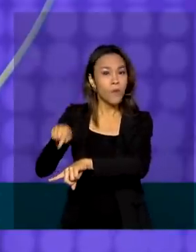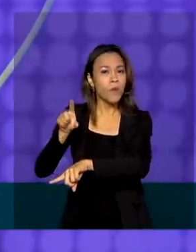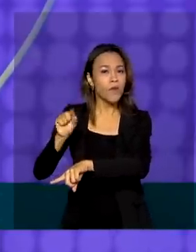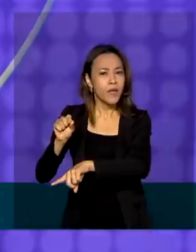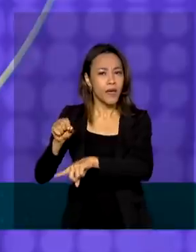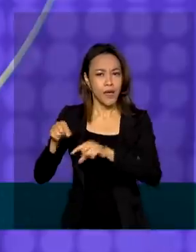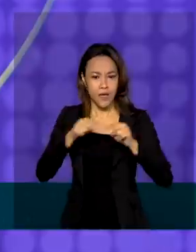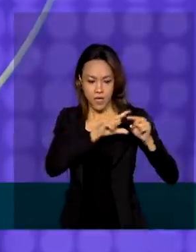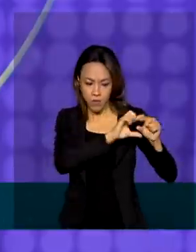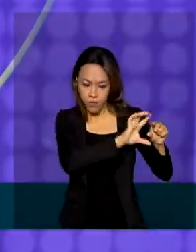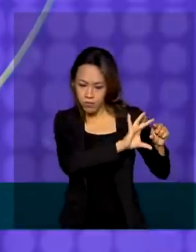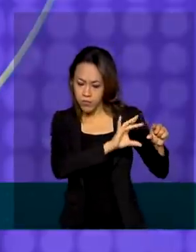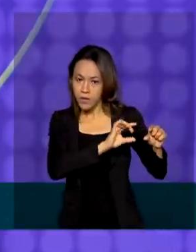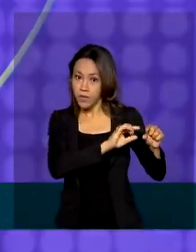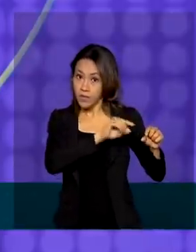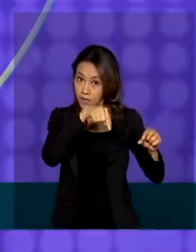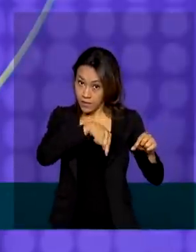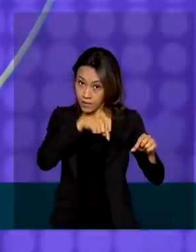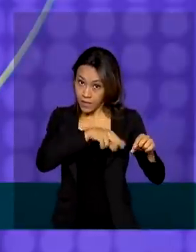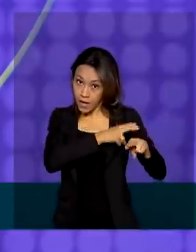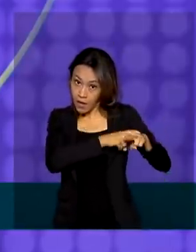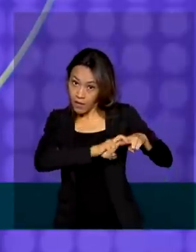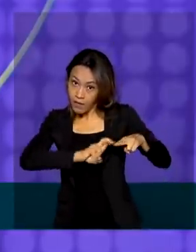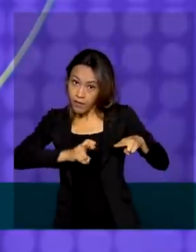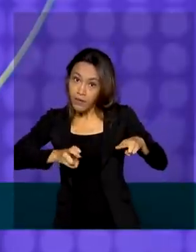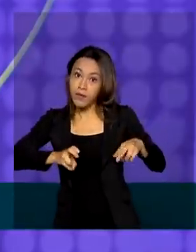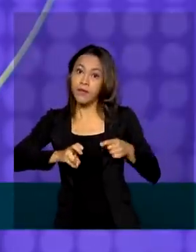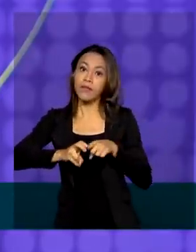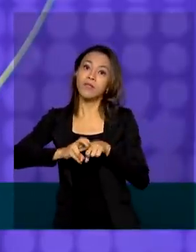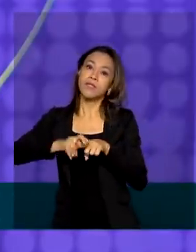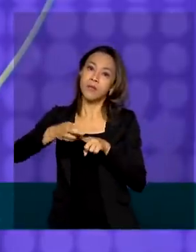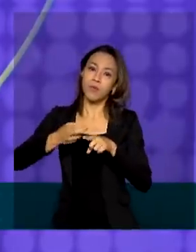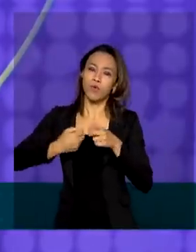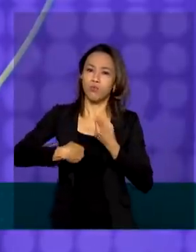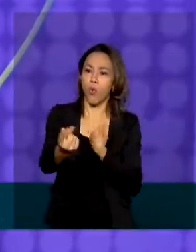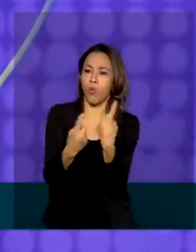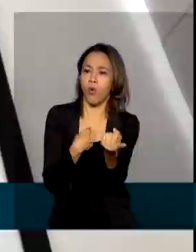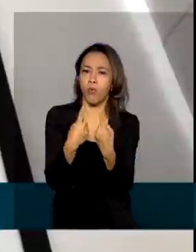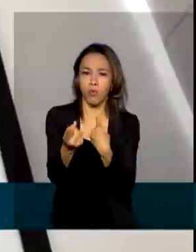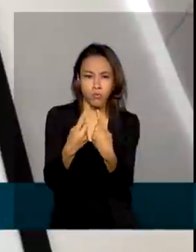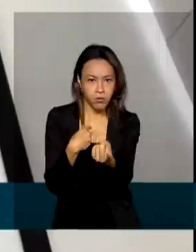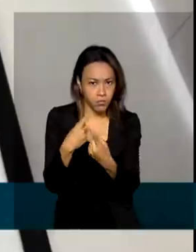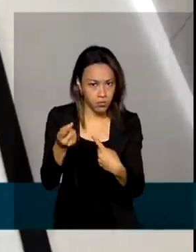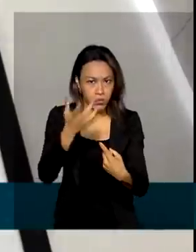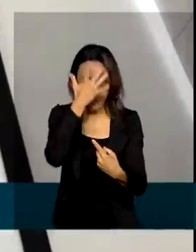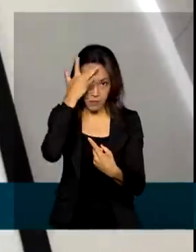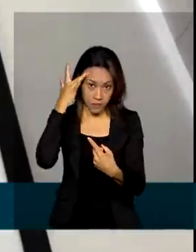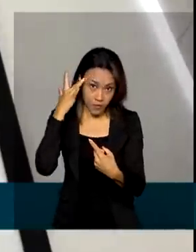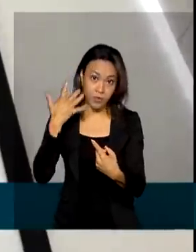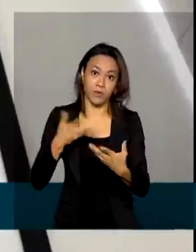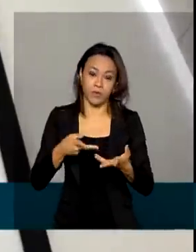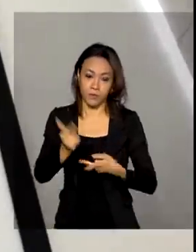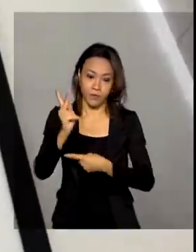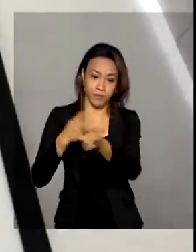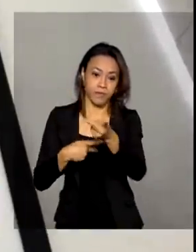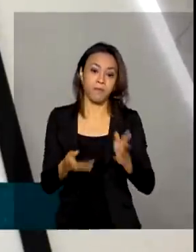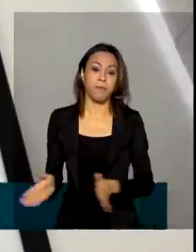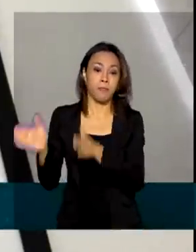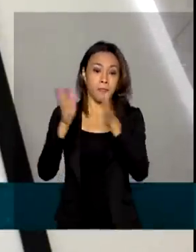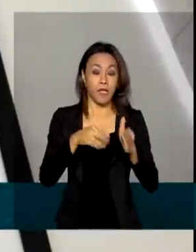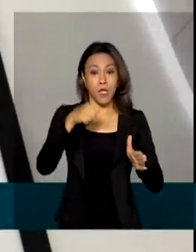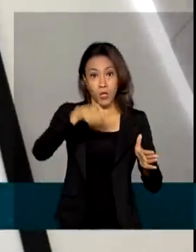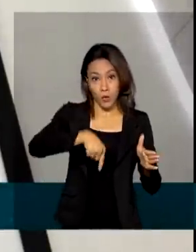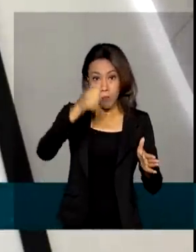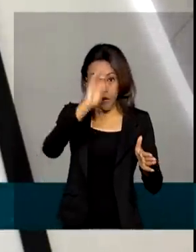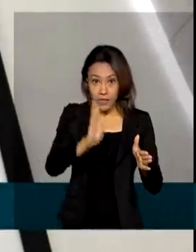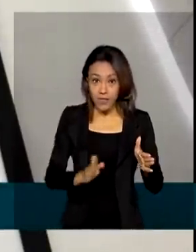a gente tem entre a malha ferroviária e a malha de transporte de passageiro. O setor ferroviário hoje está vivendo um boom de